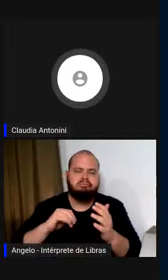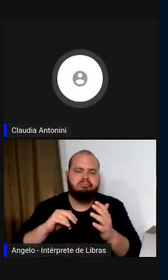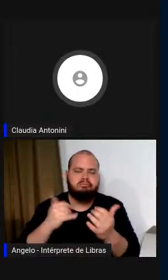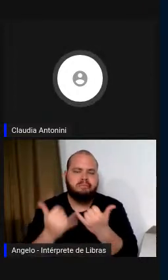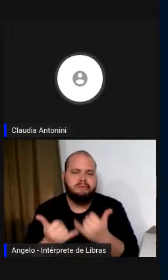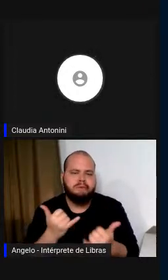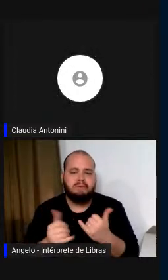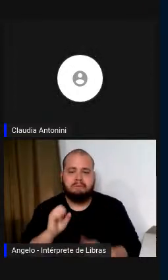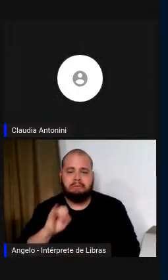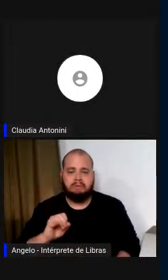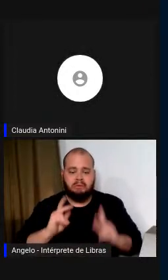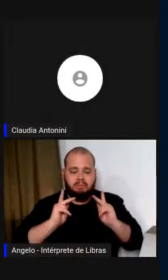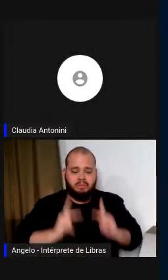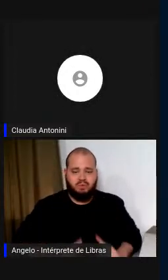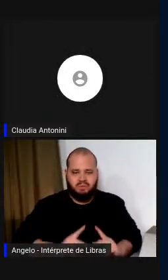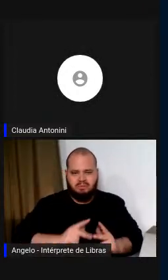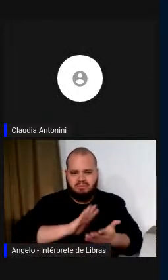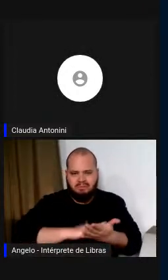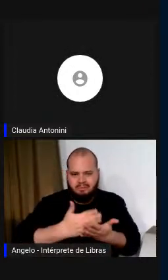simultânea,